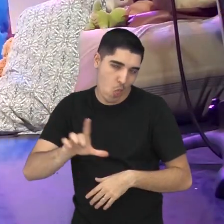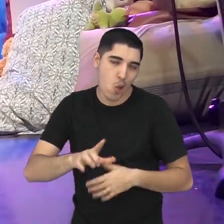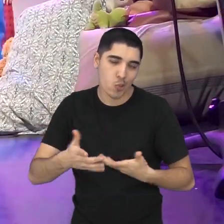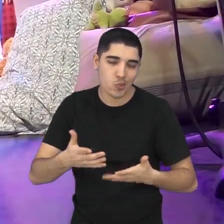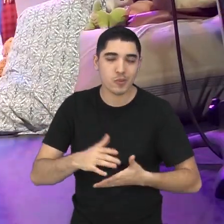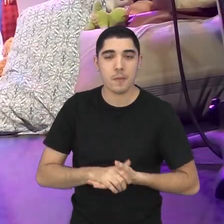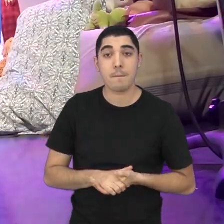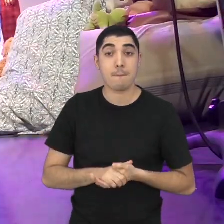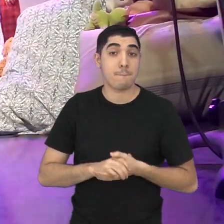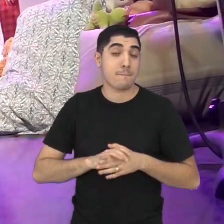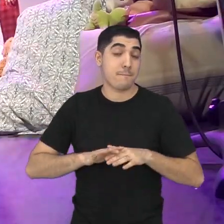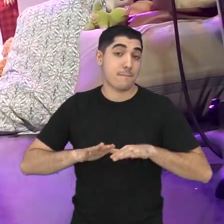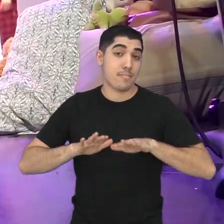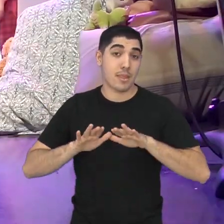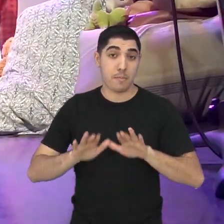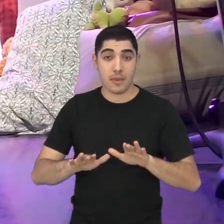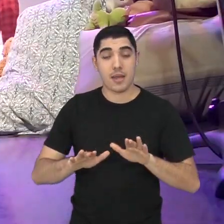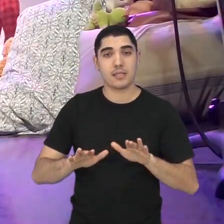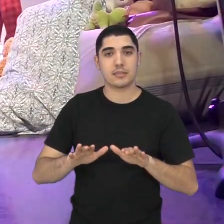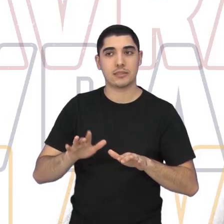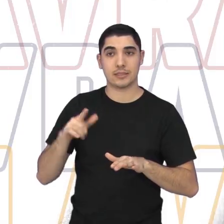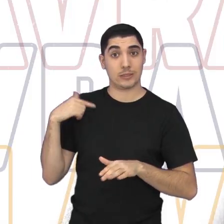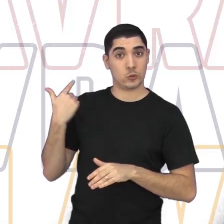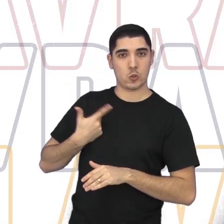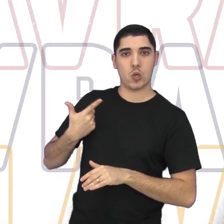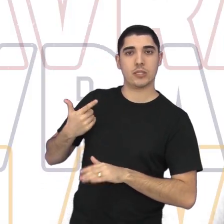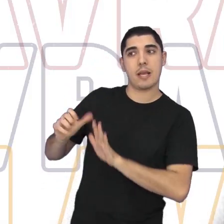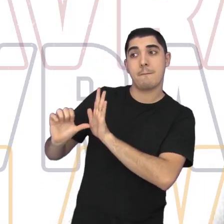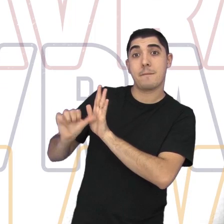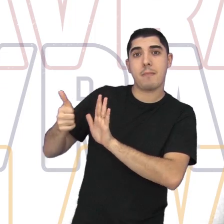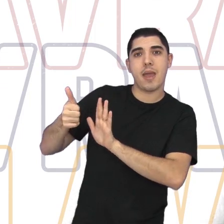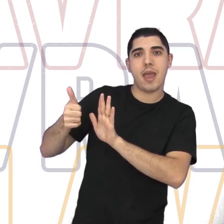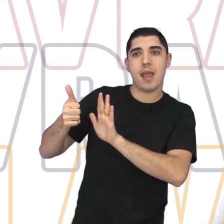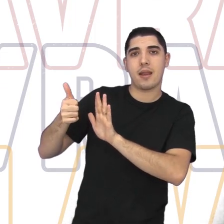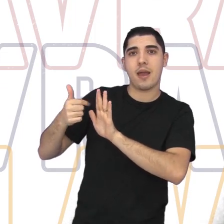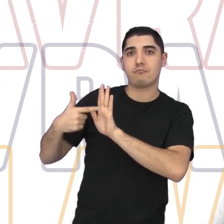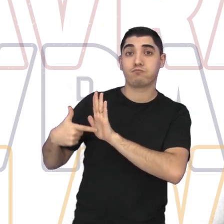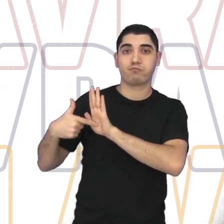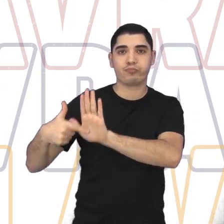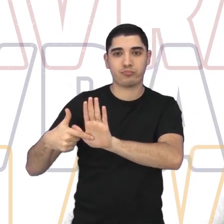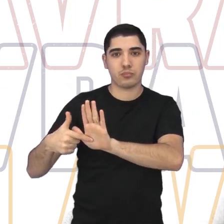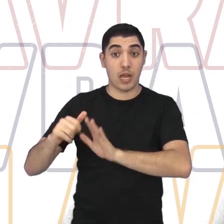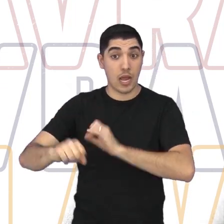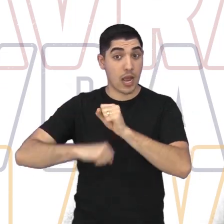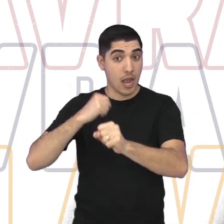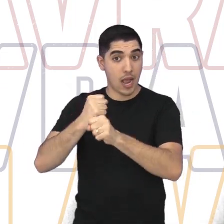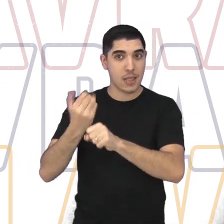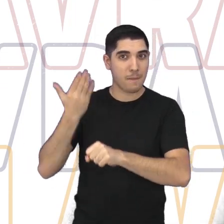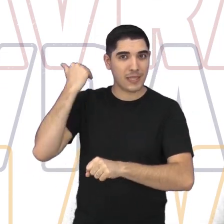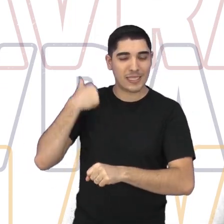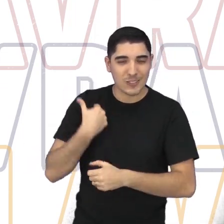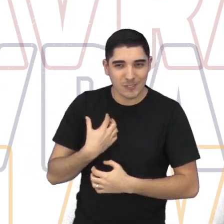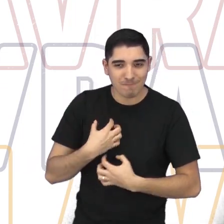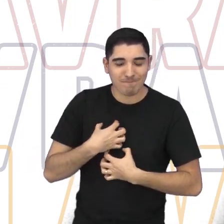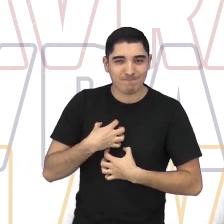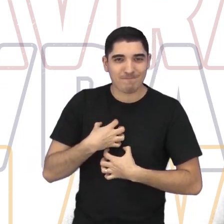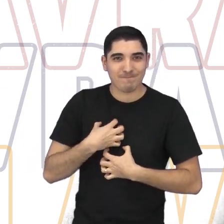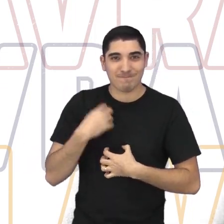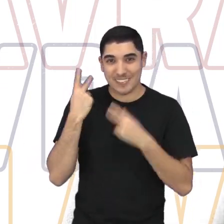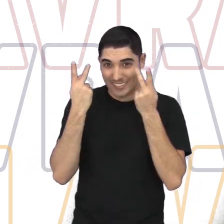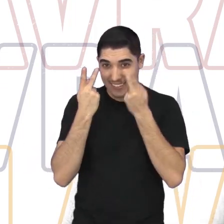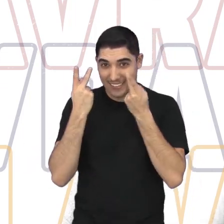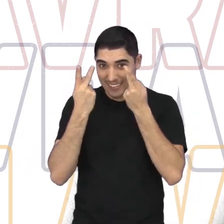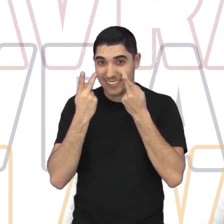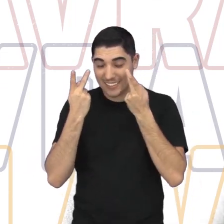Mas a nossa primeira apresentação, no ano passado, até embarga um pouquinho aqui.